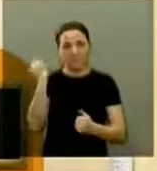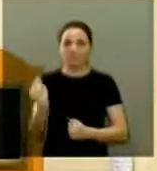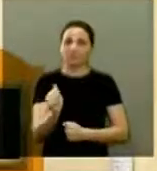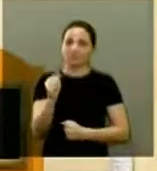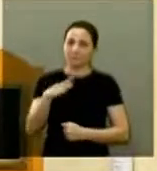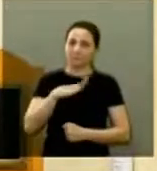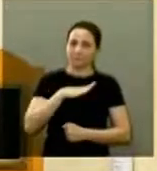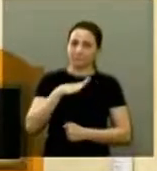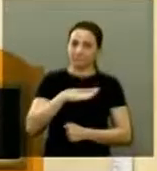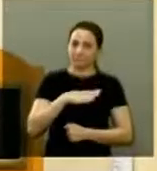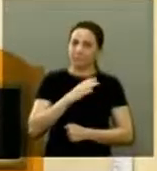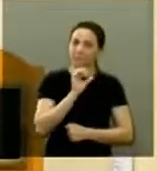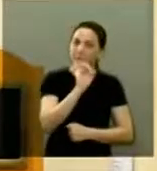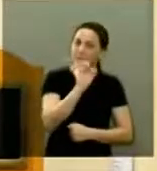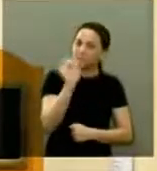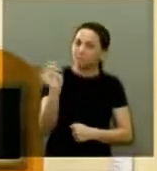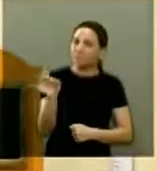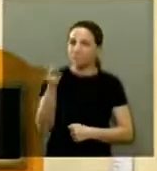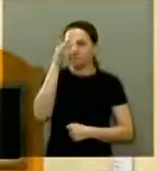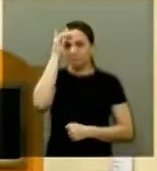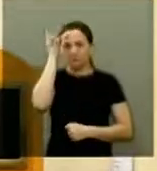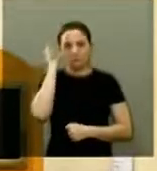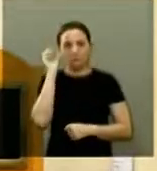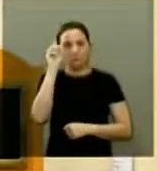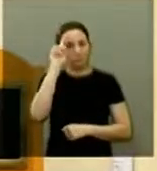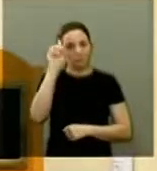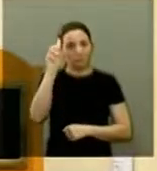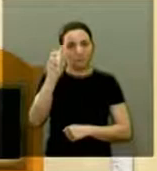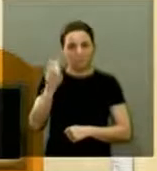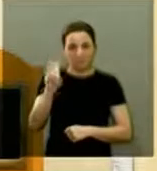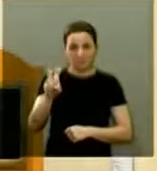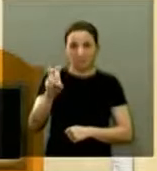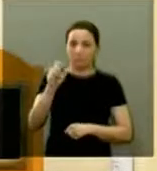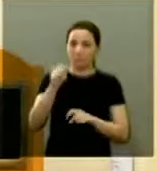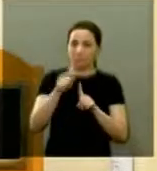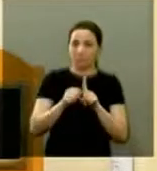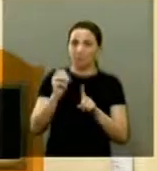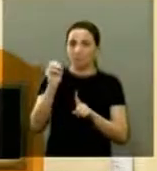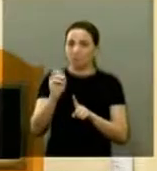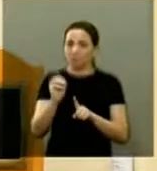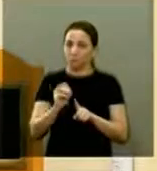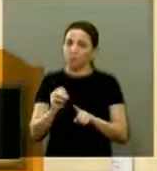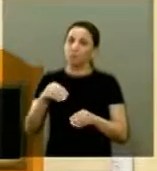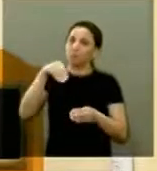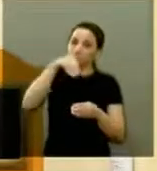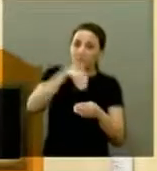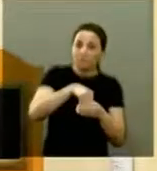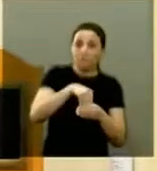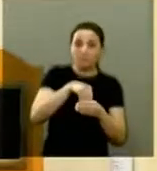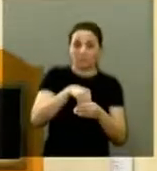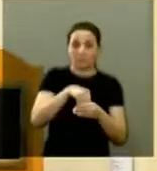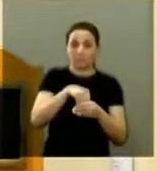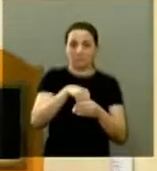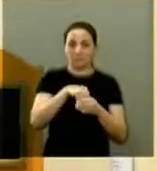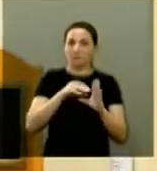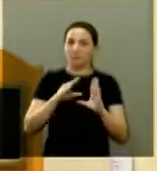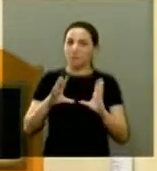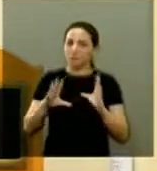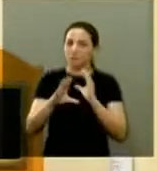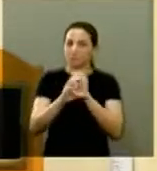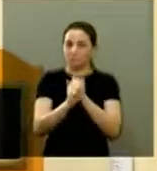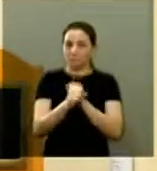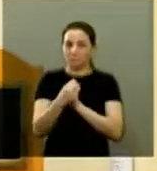Quero agradecer a cada pessoa que no dia 5 de outubro saiu de sua casa para nos dar seu voto. Ao todo,